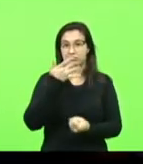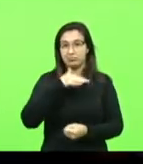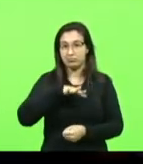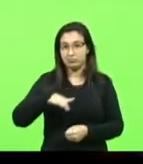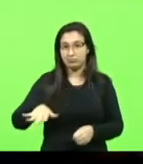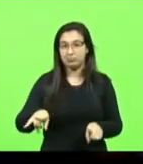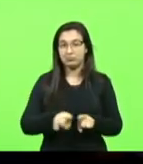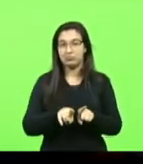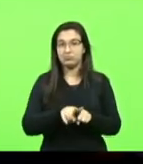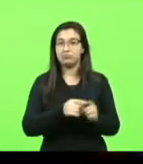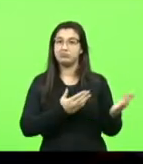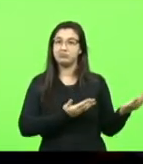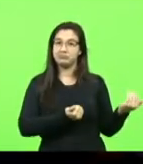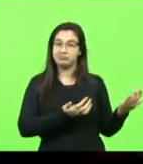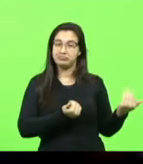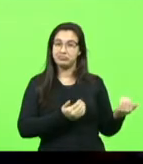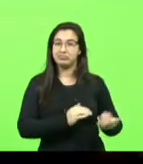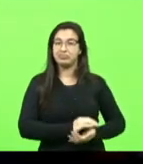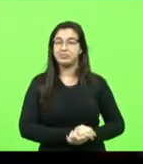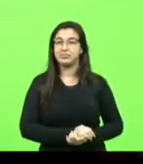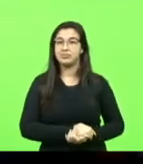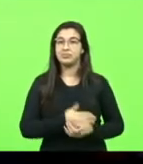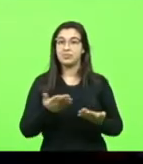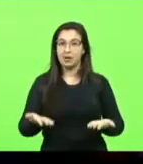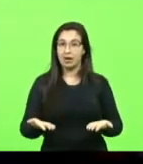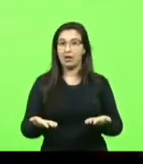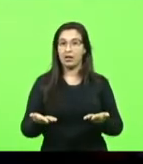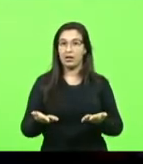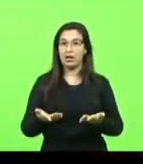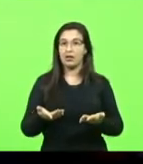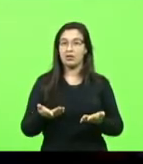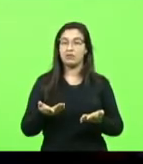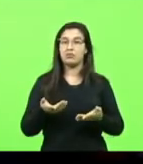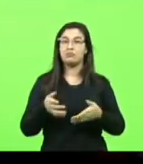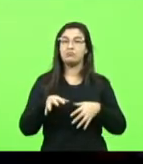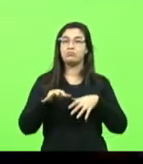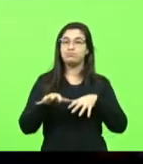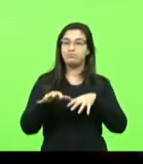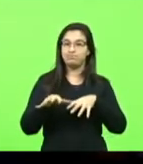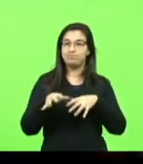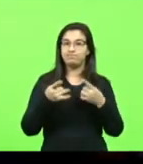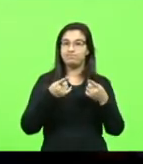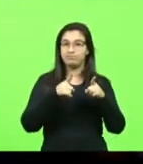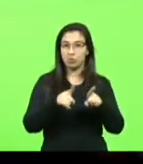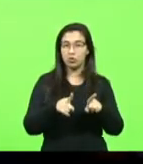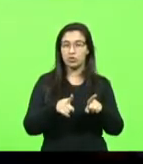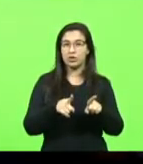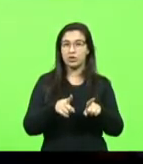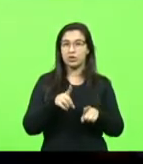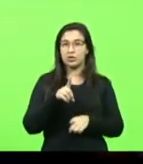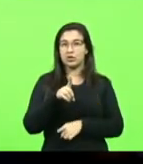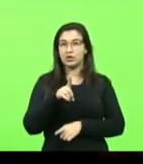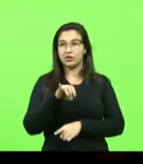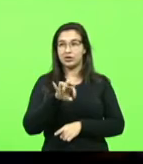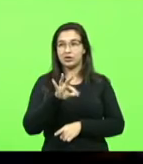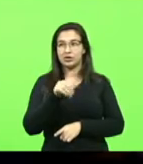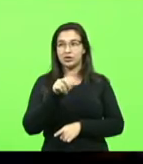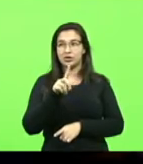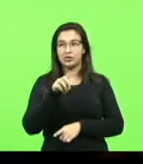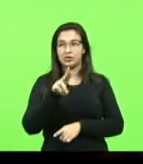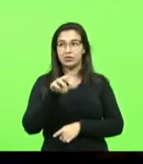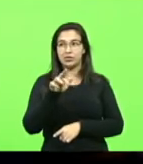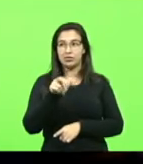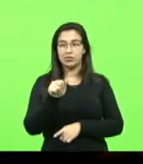Beth foi ainda militante de movimentos políticos de oposição à ditadura militar, em defesa dos direitos da mulher,